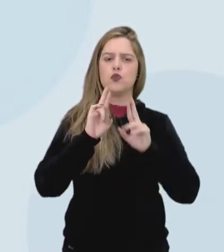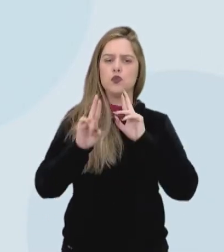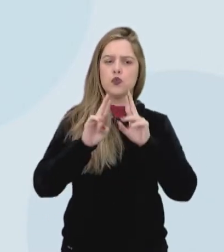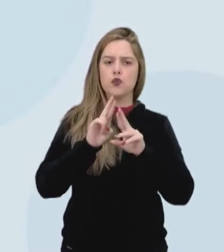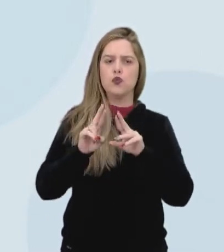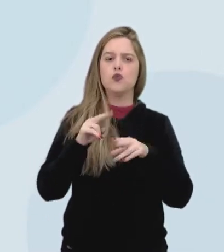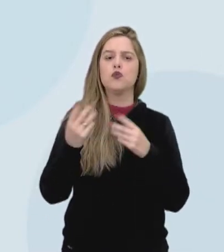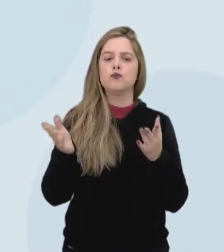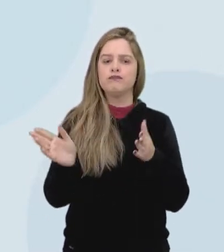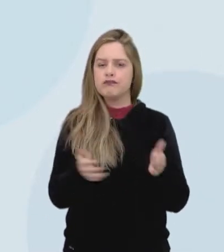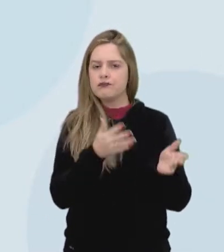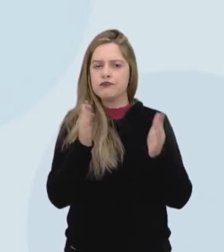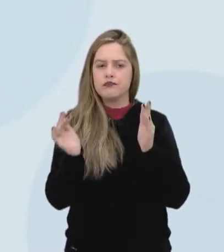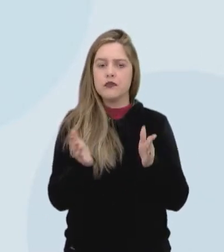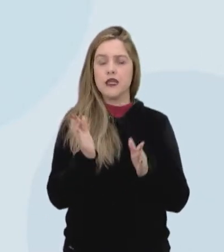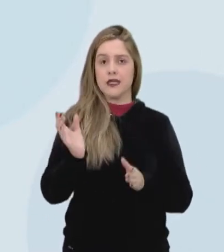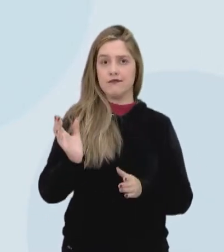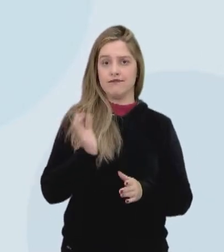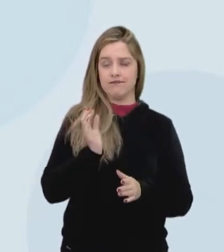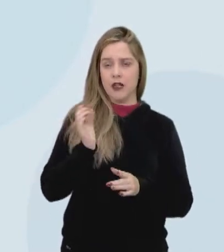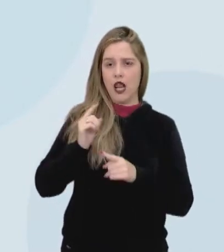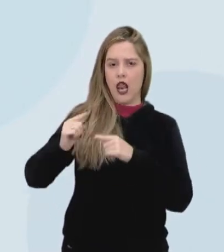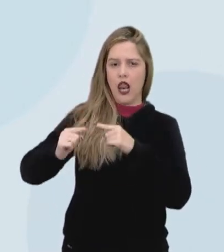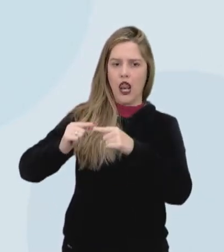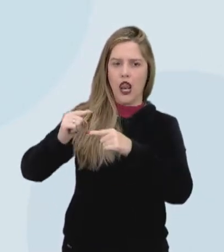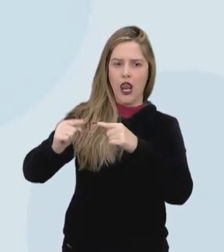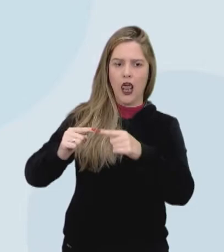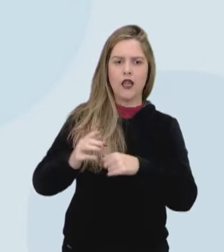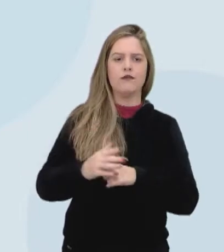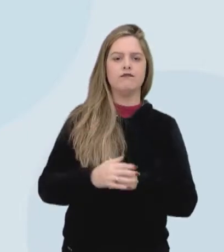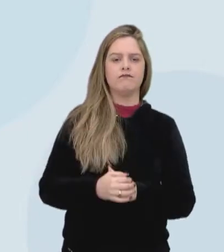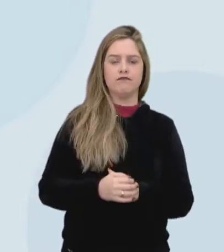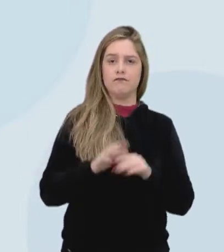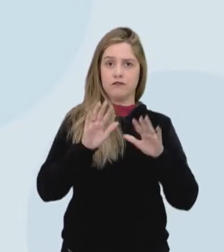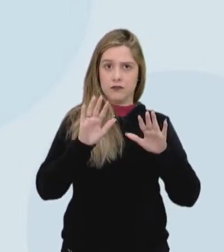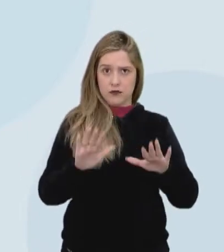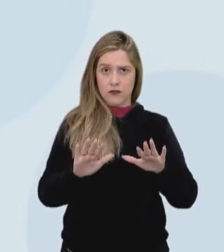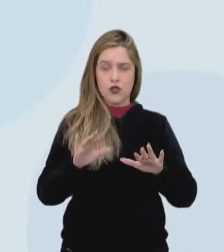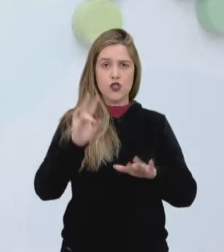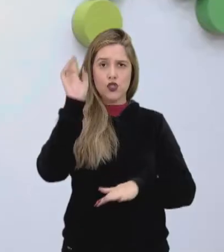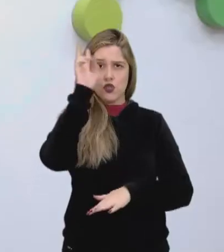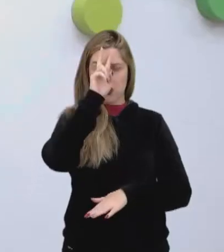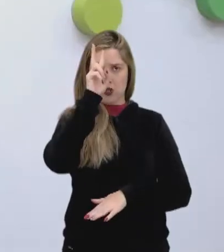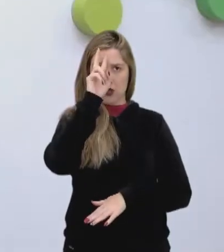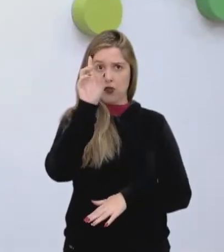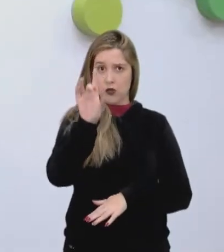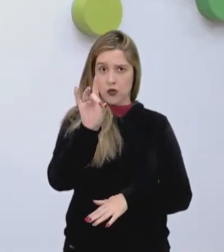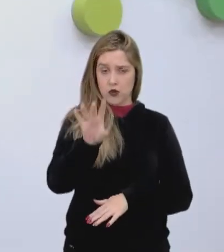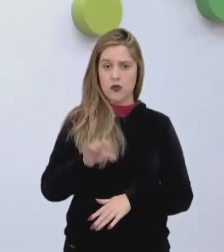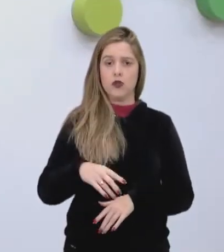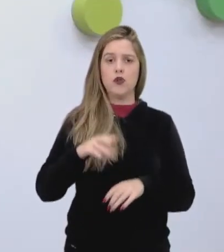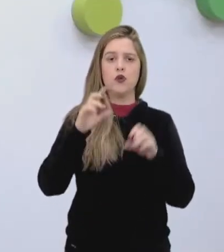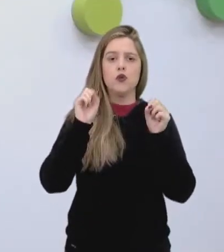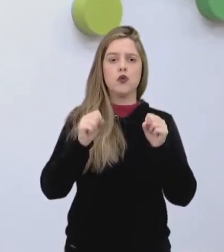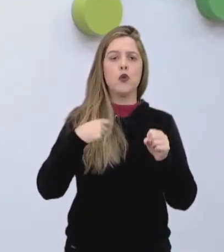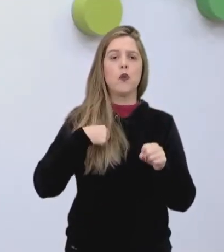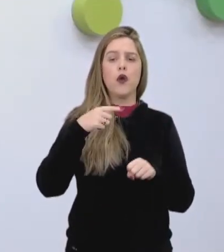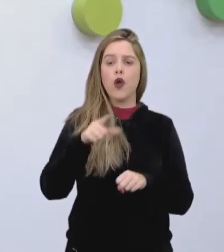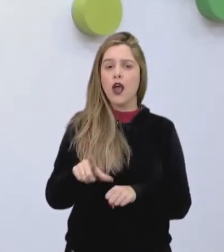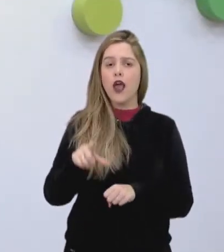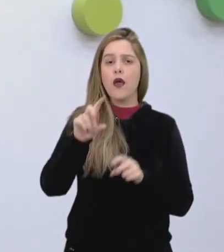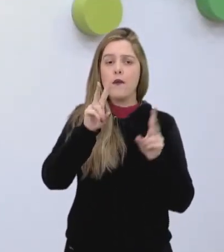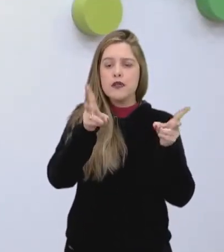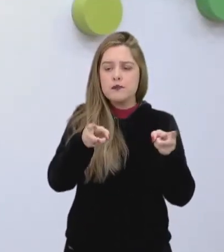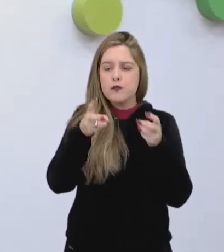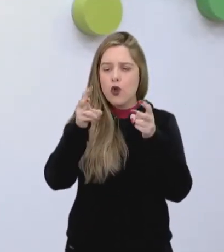entre o custo de produção e a riqueza gerada. Dá um tempinho aqui. Isso aqui é só pra lembrar vocês que quando eu exploro o